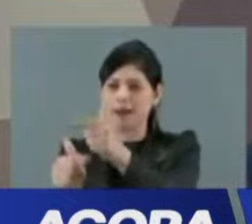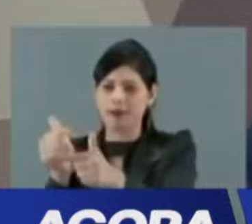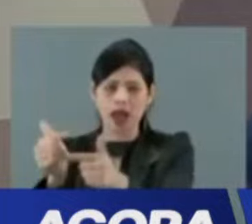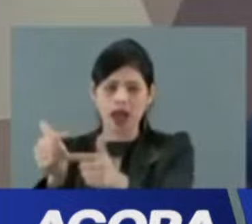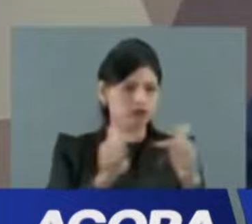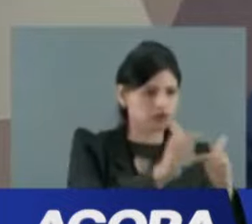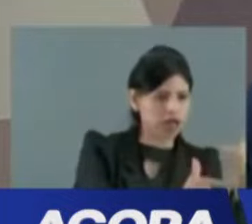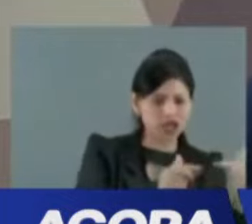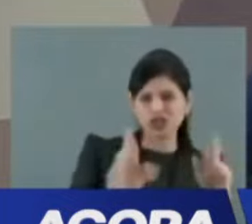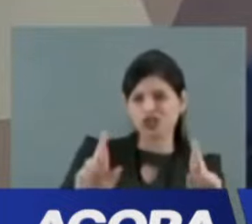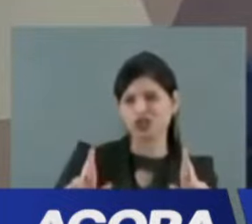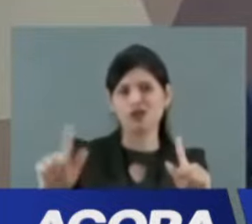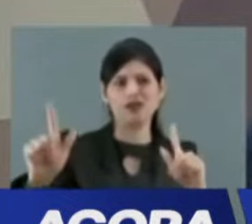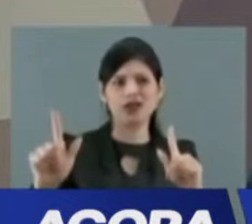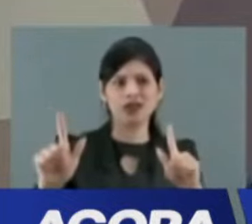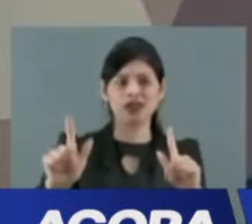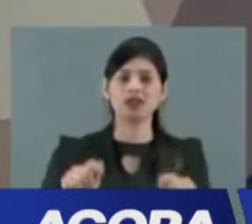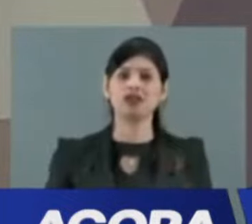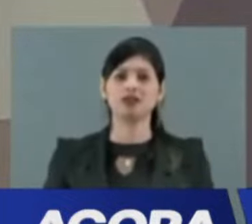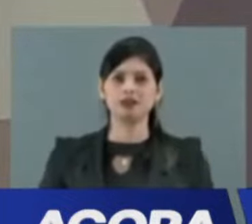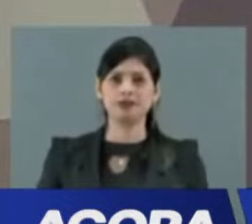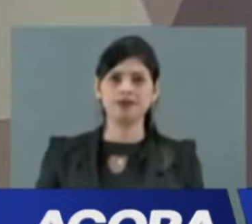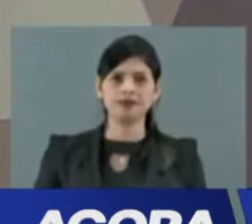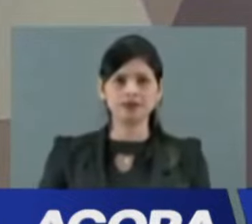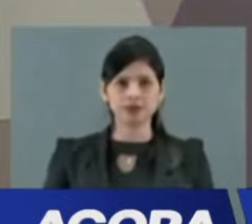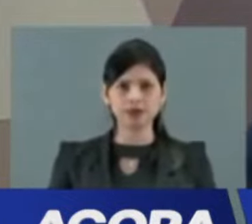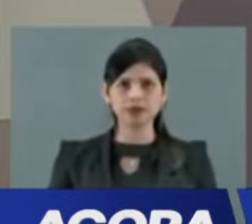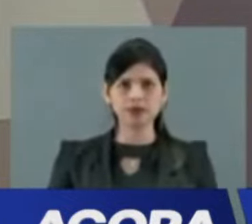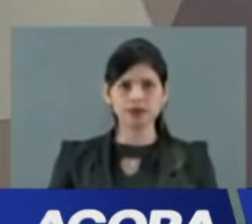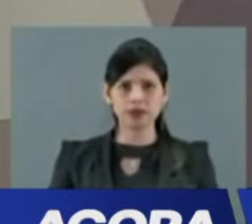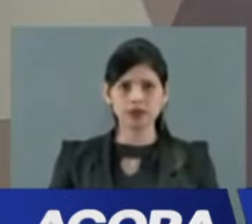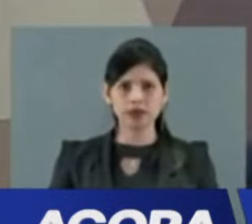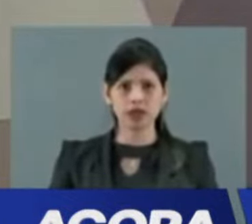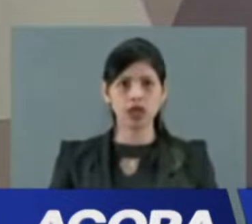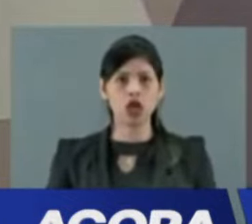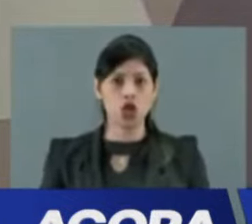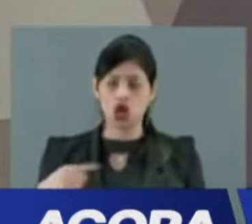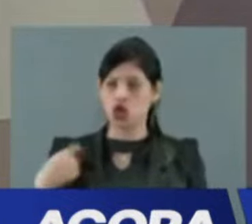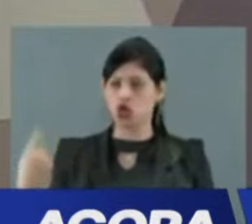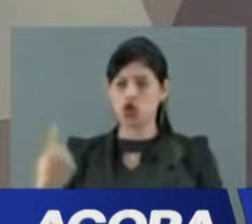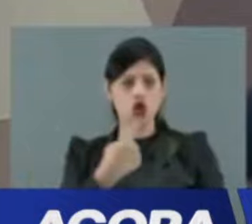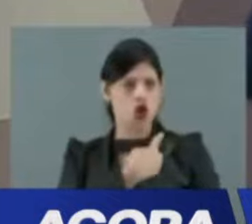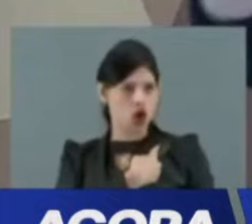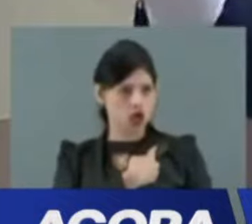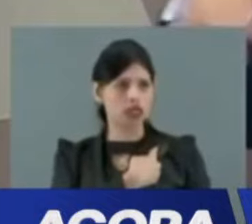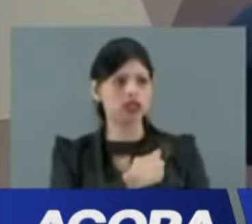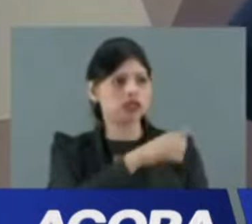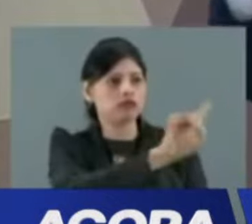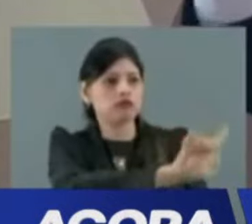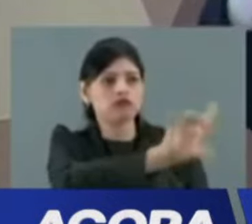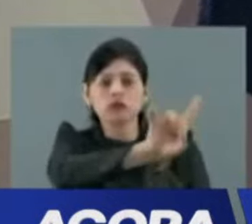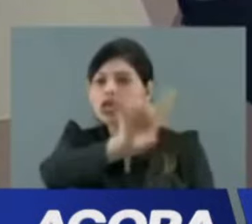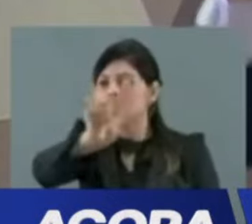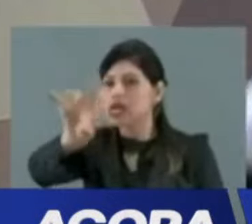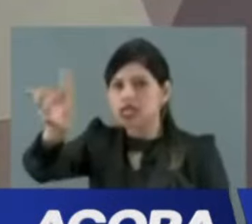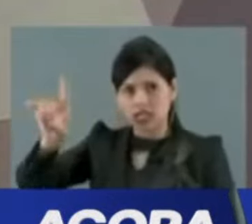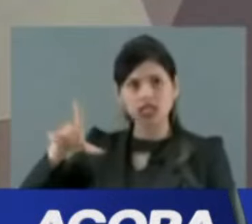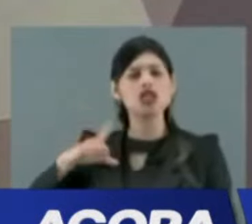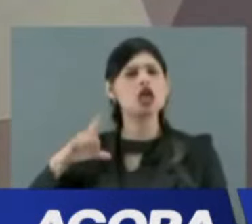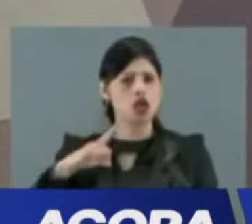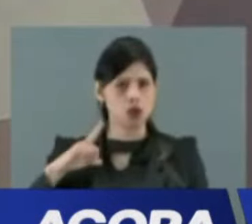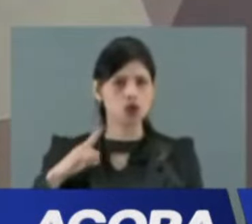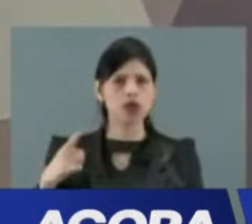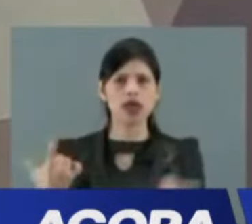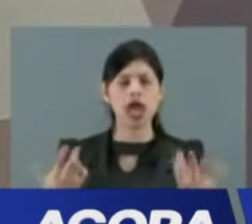Todos nós que aqui estamos, temos cores diferentes. Estamos com ternos, gravatas diferentes.